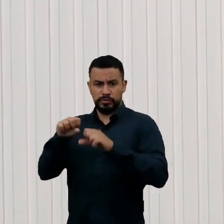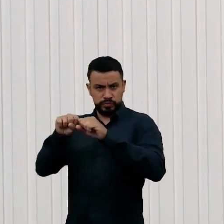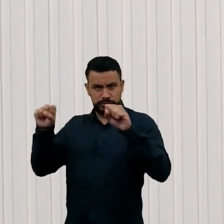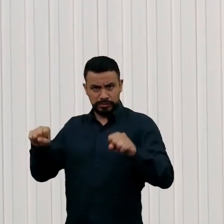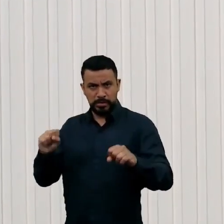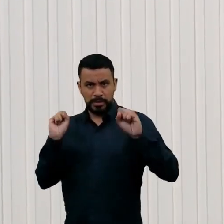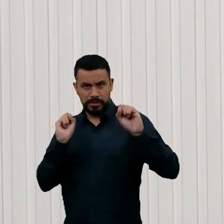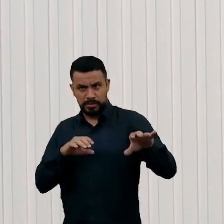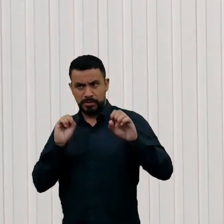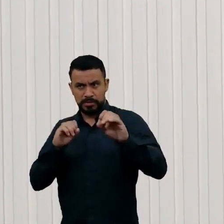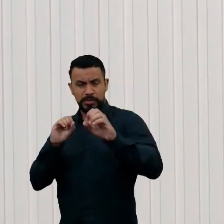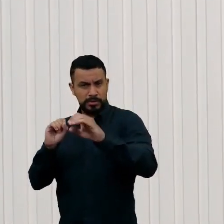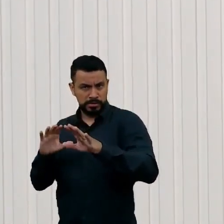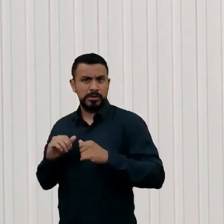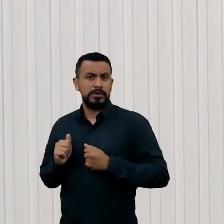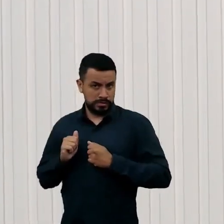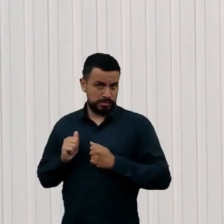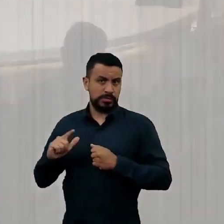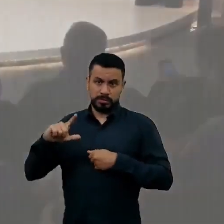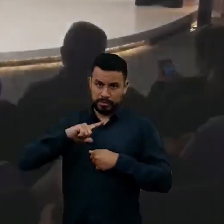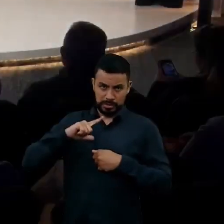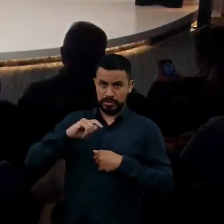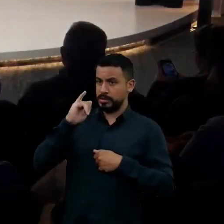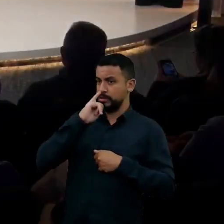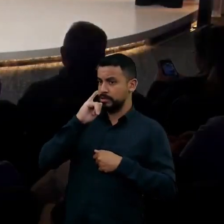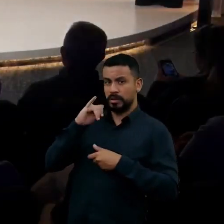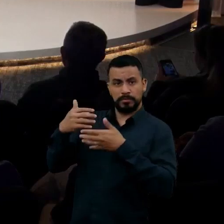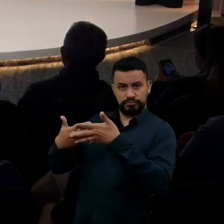atrás nos últimos 50 anos.